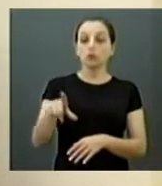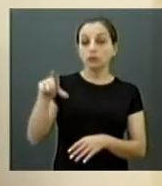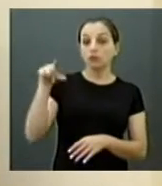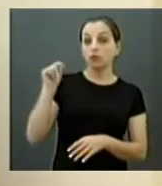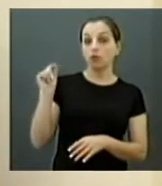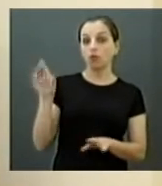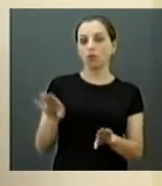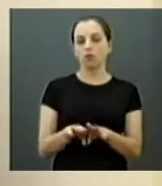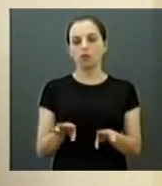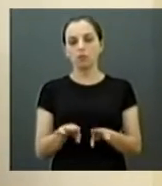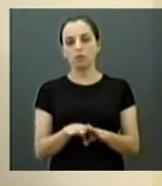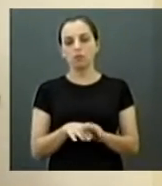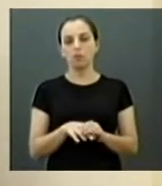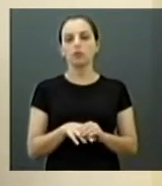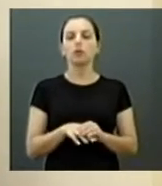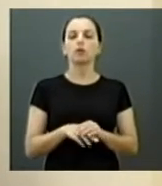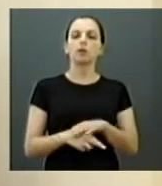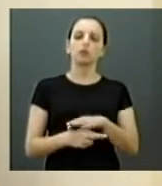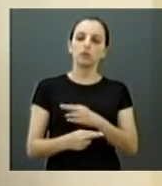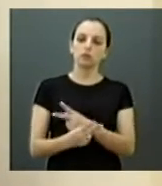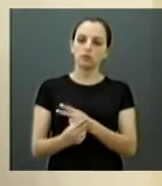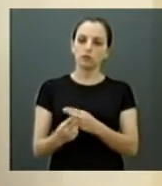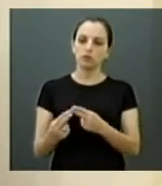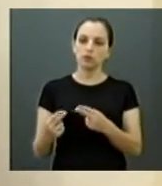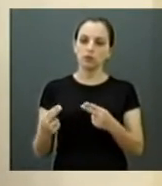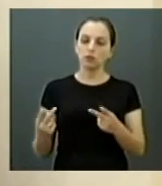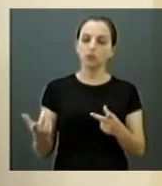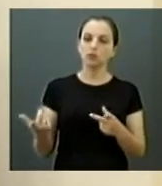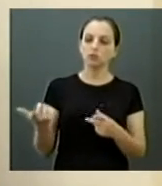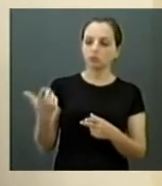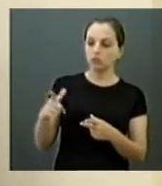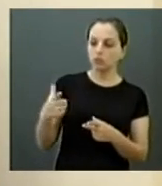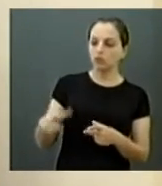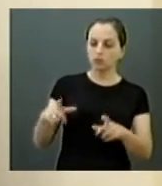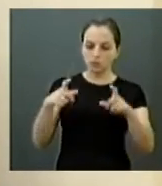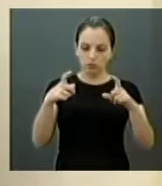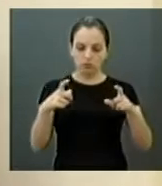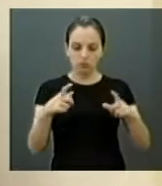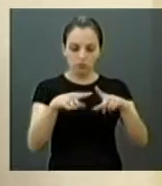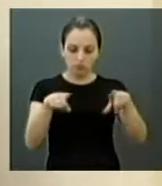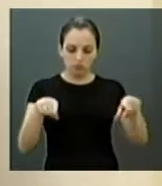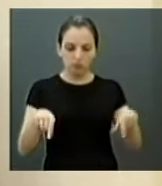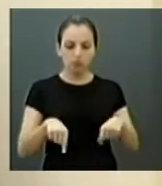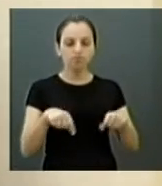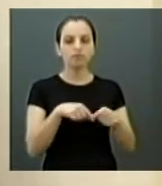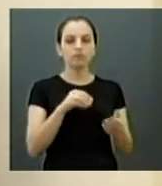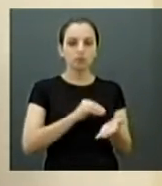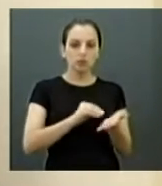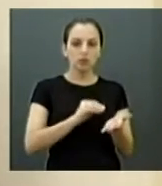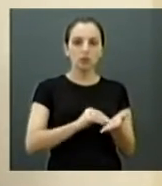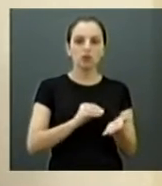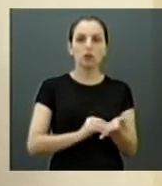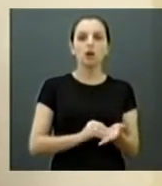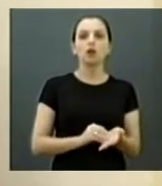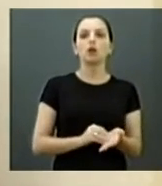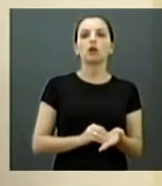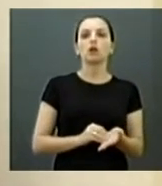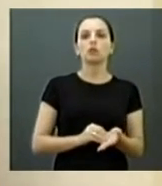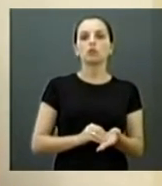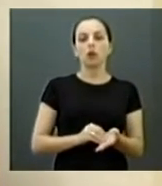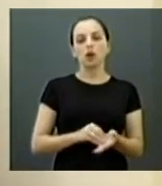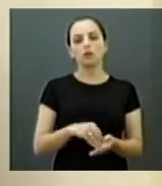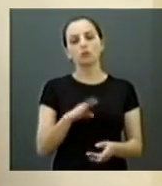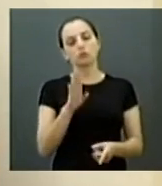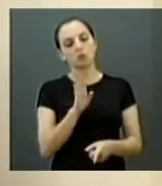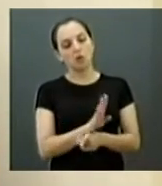que, diferente, infelizmente, de outras secretarias, ainda que a gente seja da oposição, o trato do secretário e dos